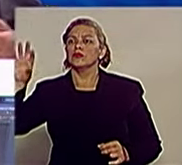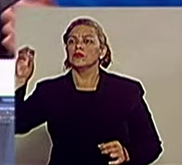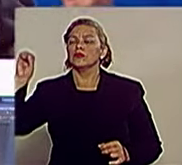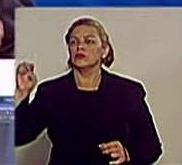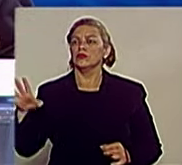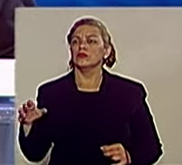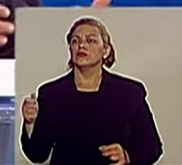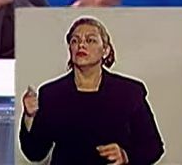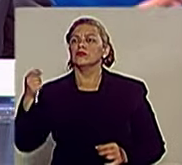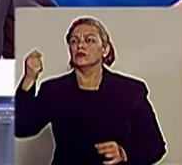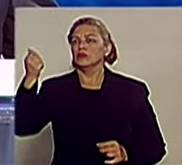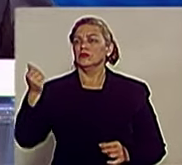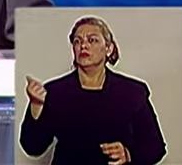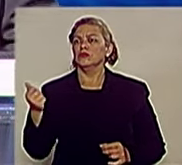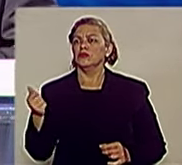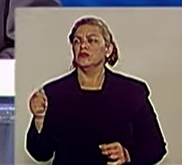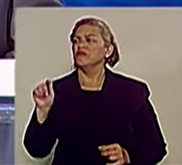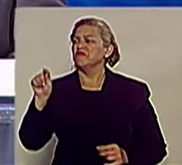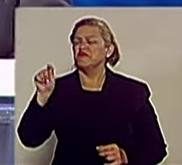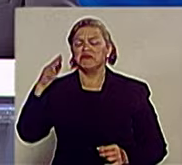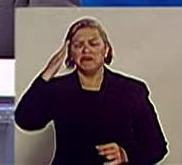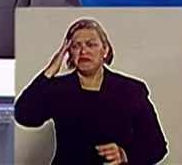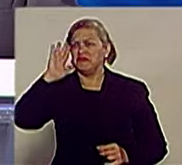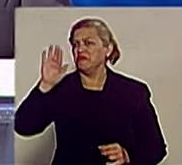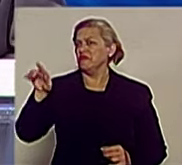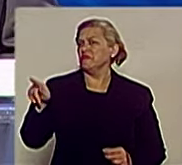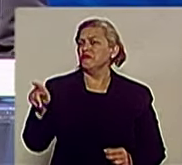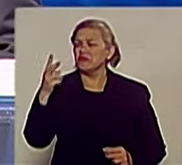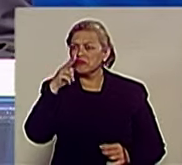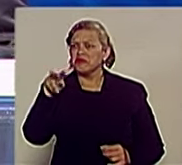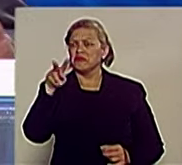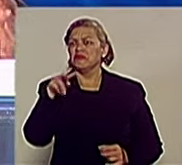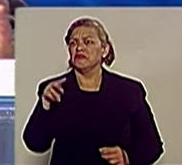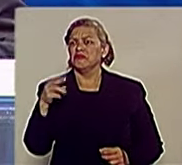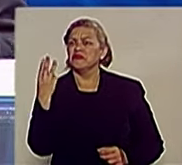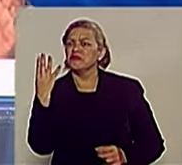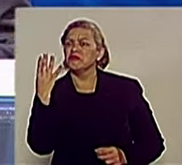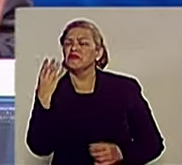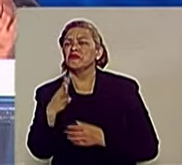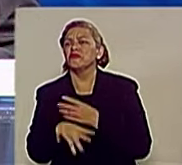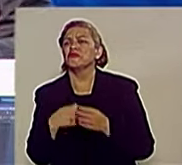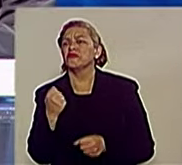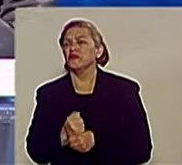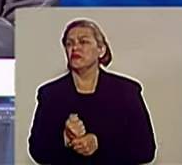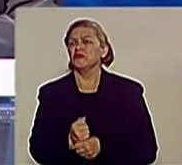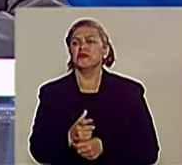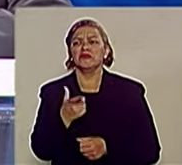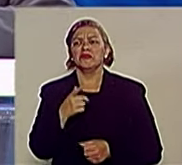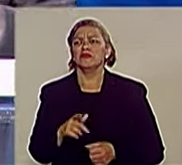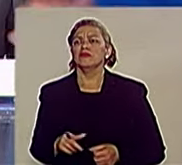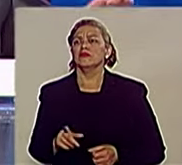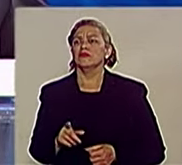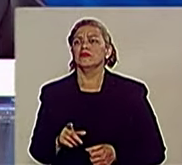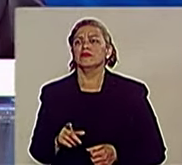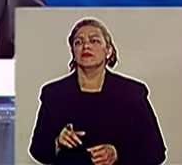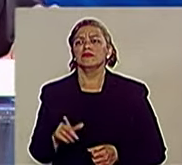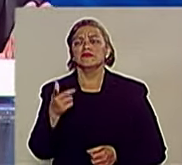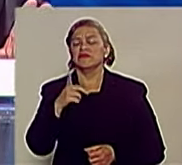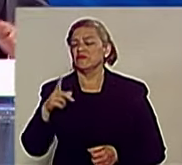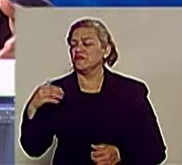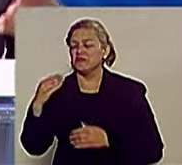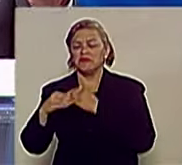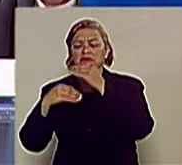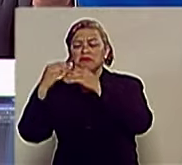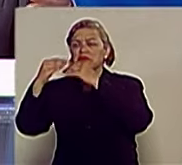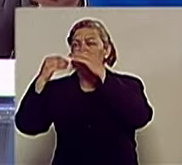cidade. Está por fora. Não sei onde ele andou nesses últimos quatro anos. Porque nós não estamos construindo nenhum observatório